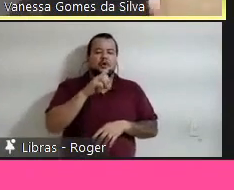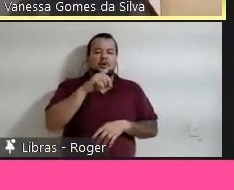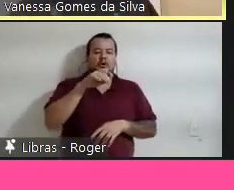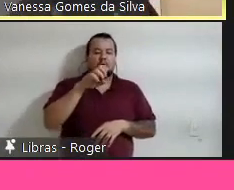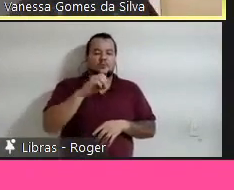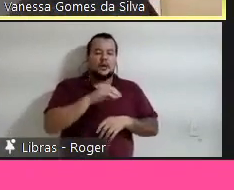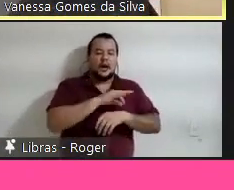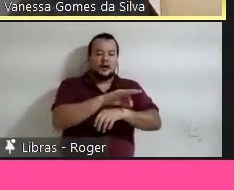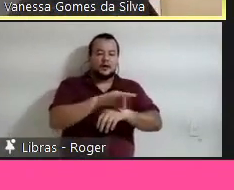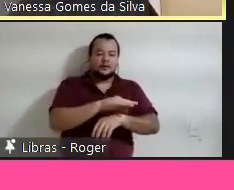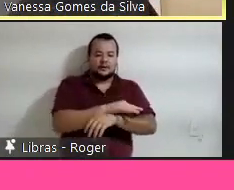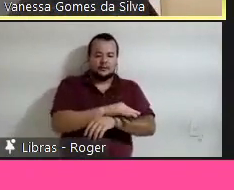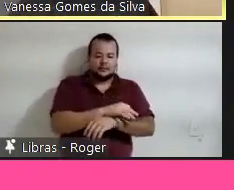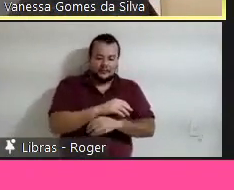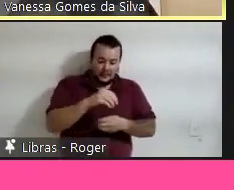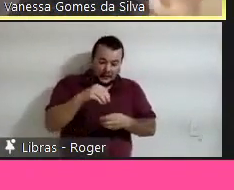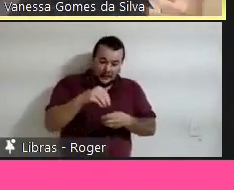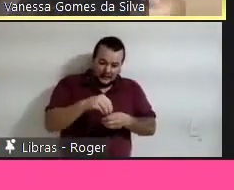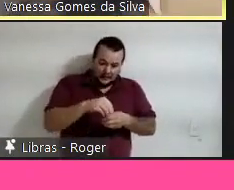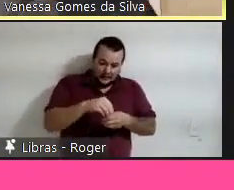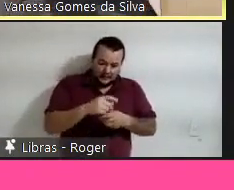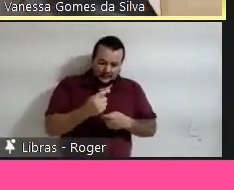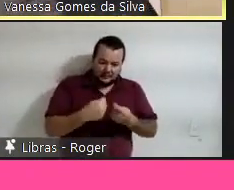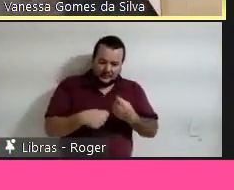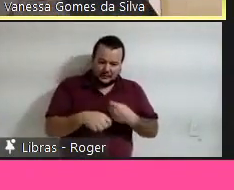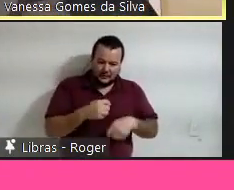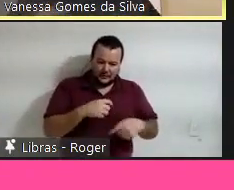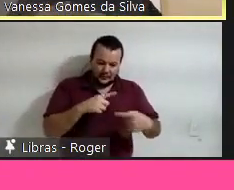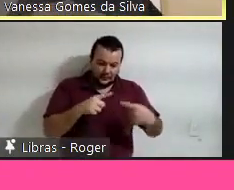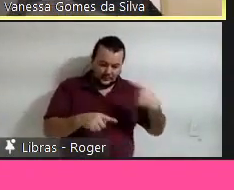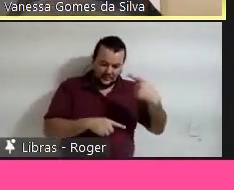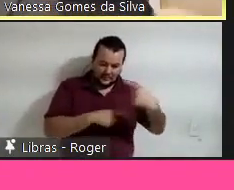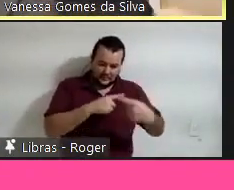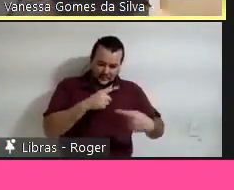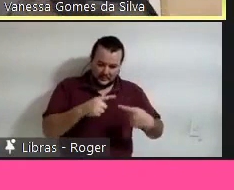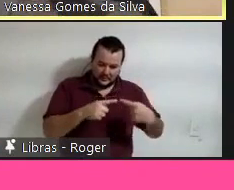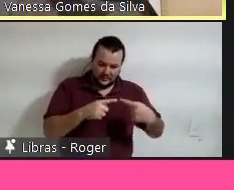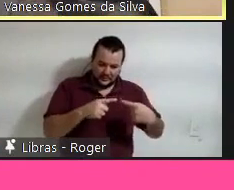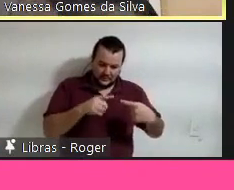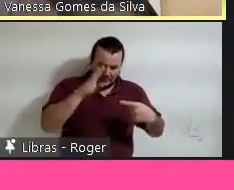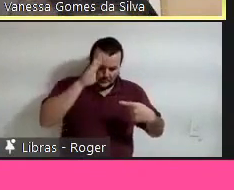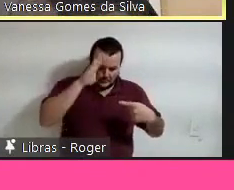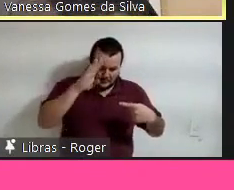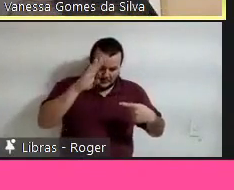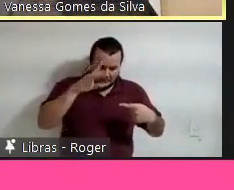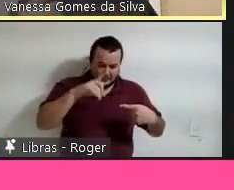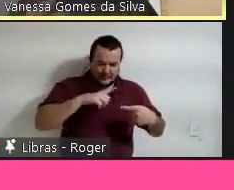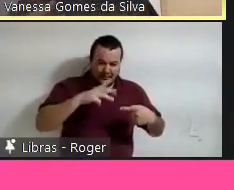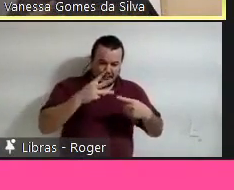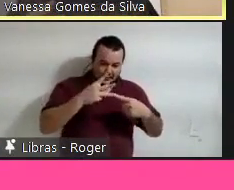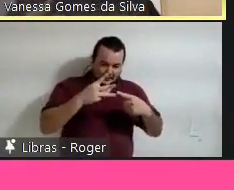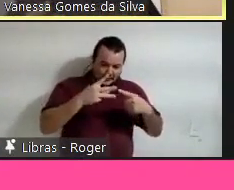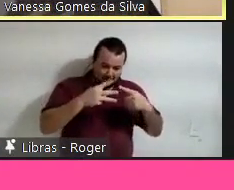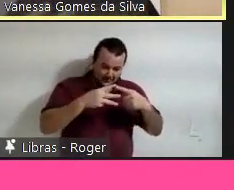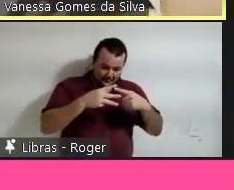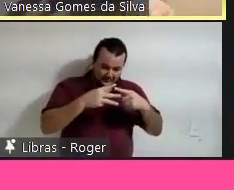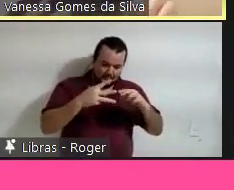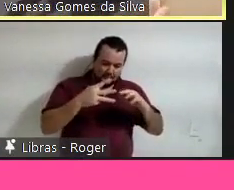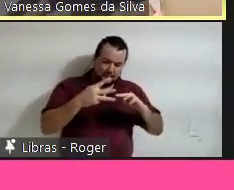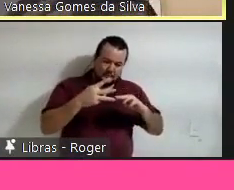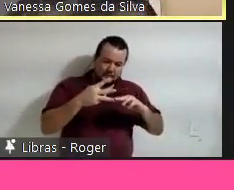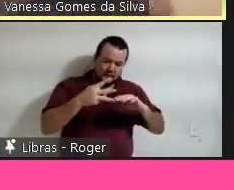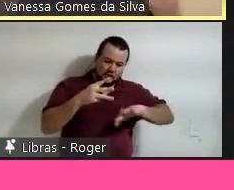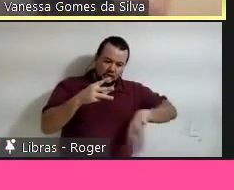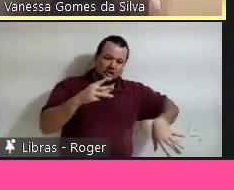dentro desse princípio de economia circular tem três coisas. Uma não tem, se elimina resíduo e poluição,